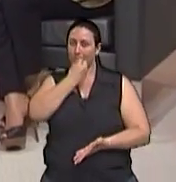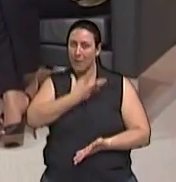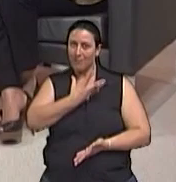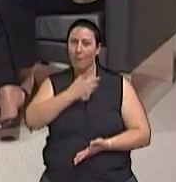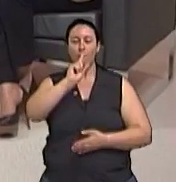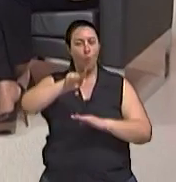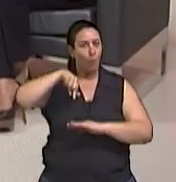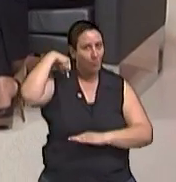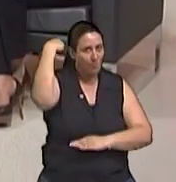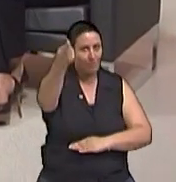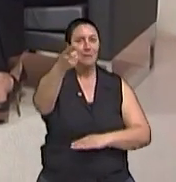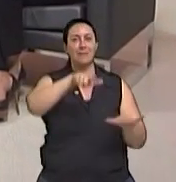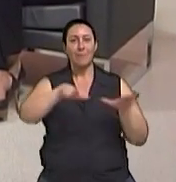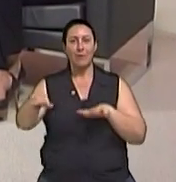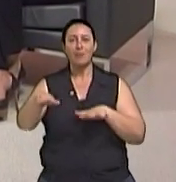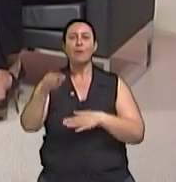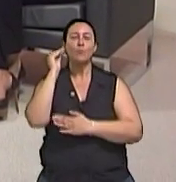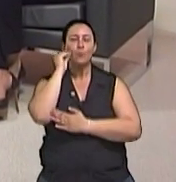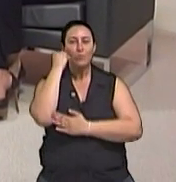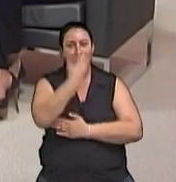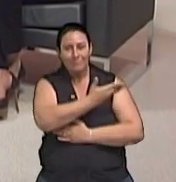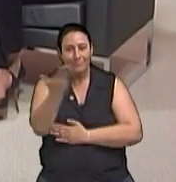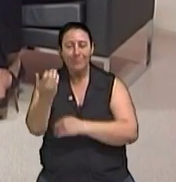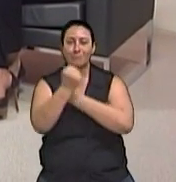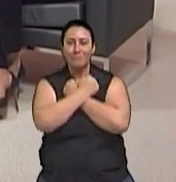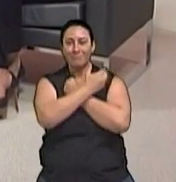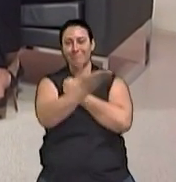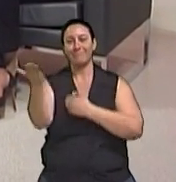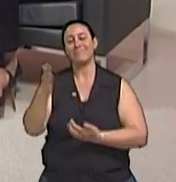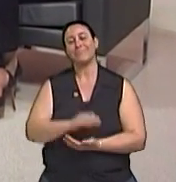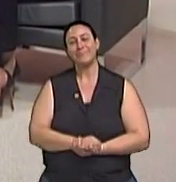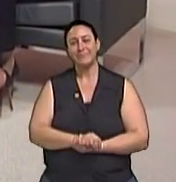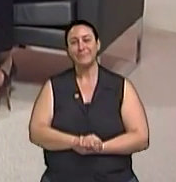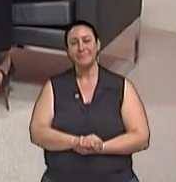gente volta na próxima semana. Um beijo grande para todo mundo.